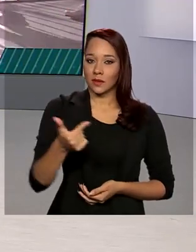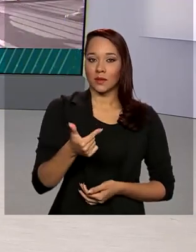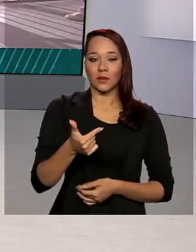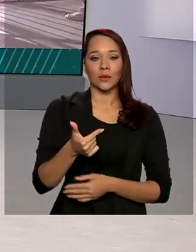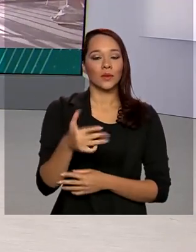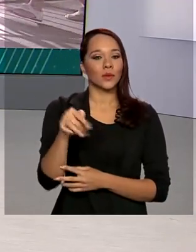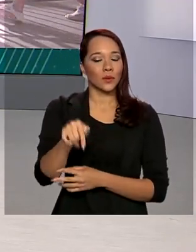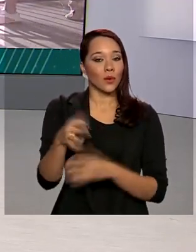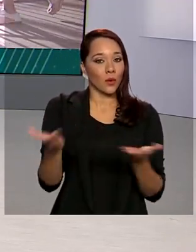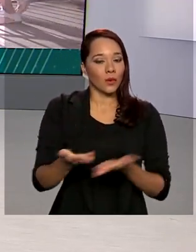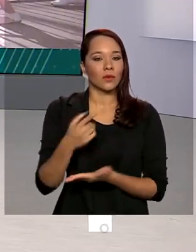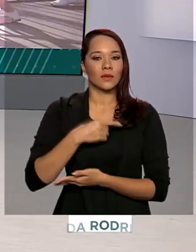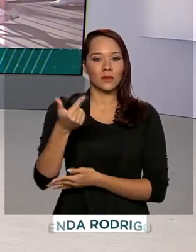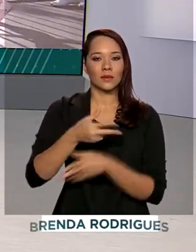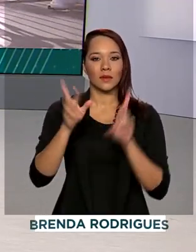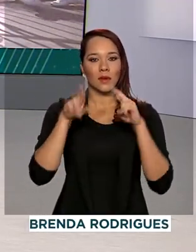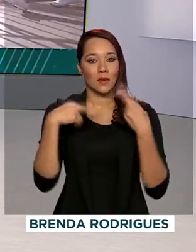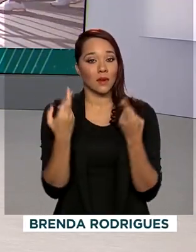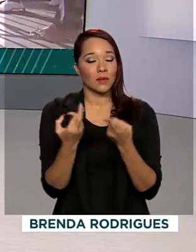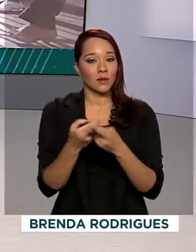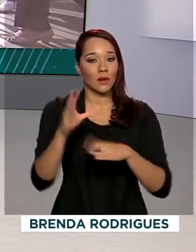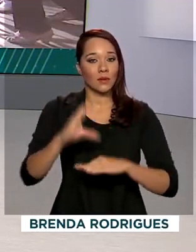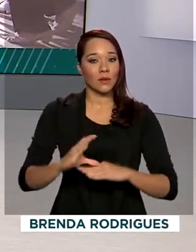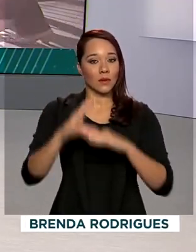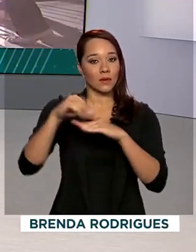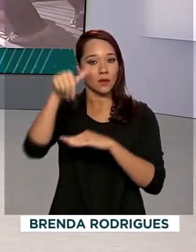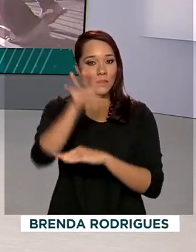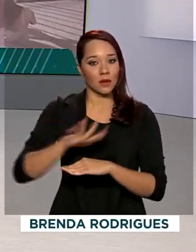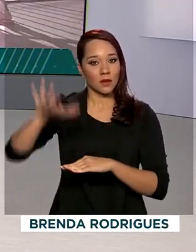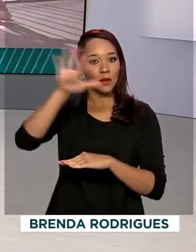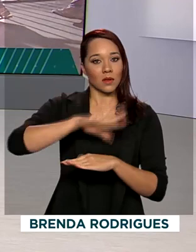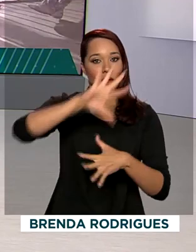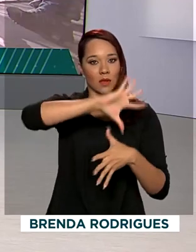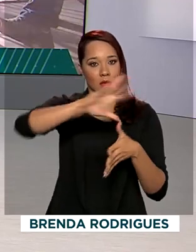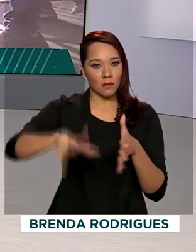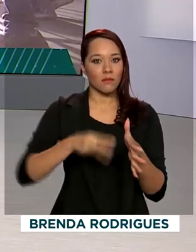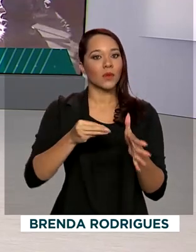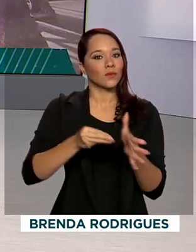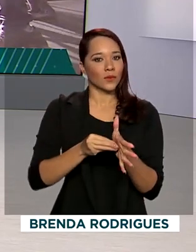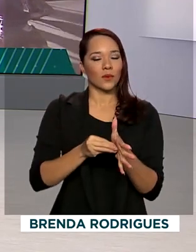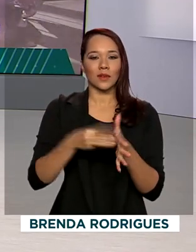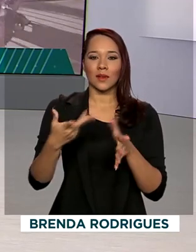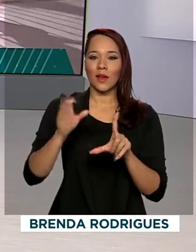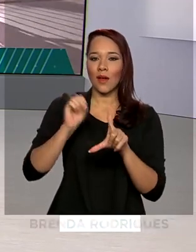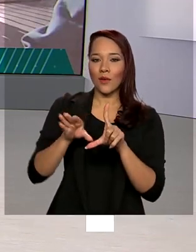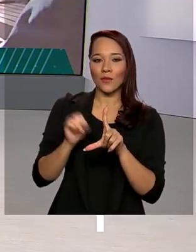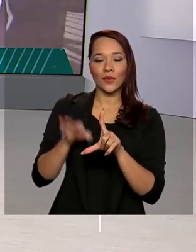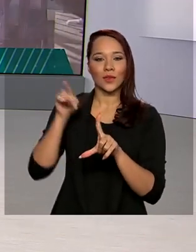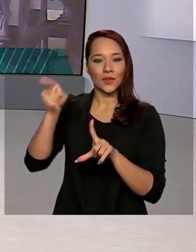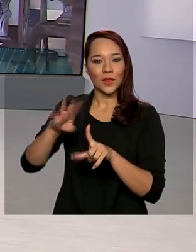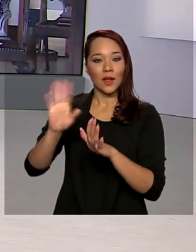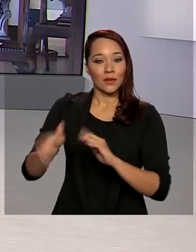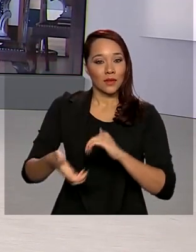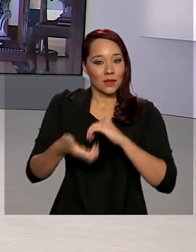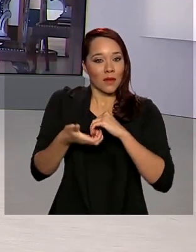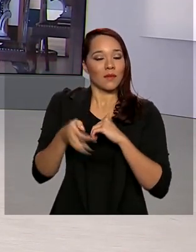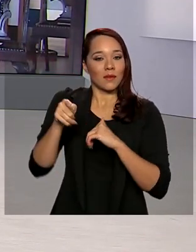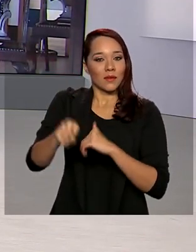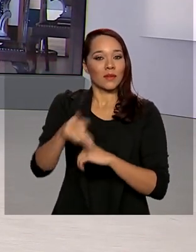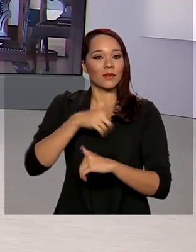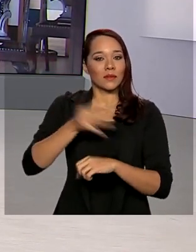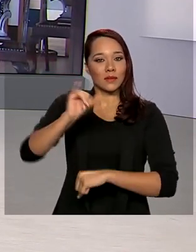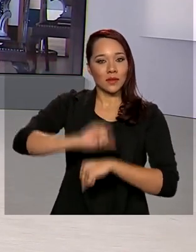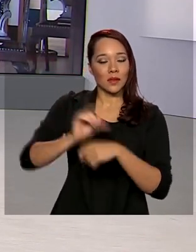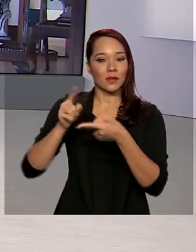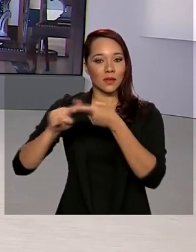República comanda hoje a segunda reunião do Conselho Nacional da Amazônia Legal. Vamos ao vivo ao Palácio do Itamaraty, sede do Ministério